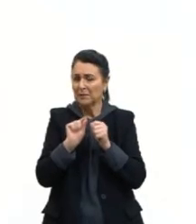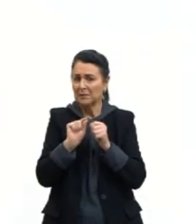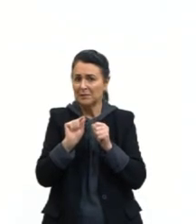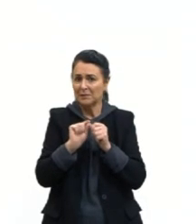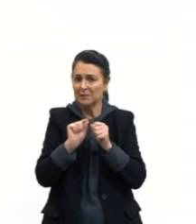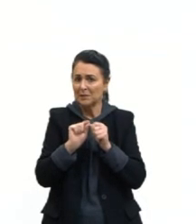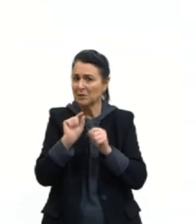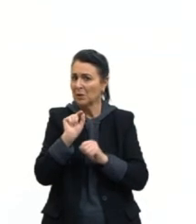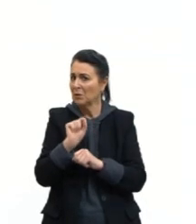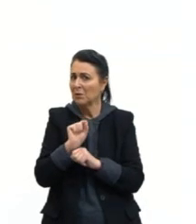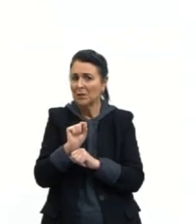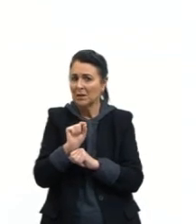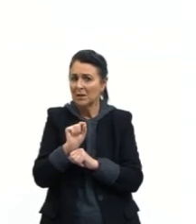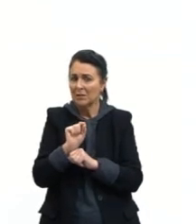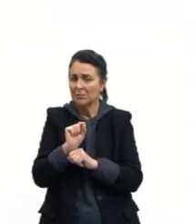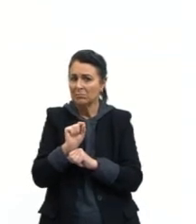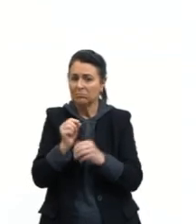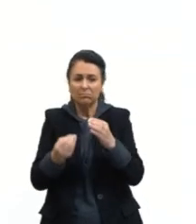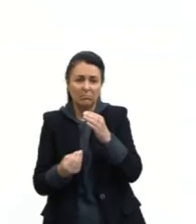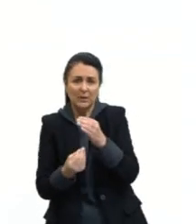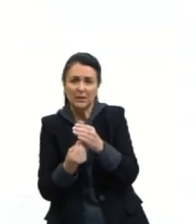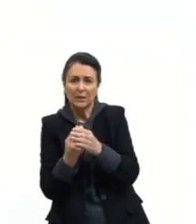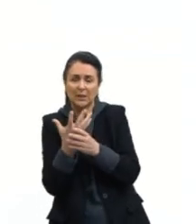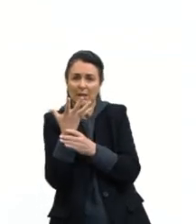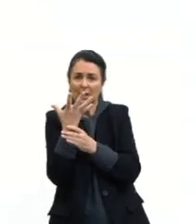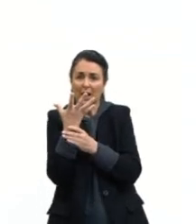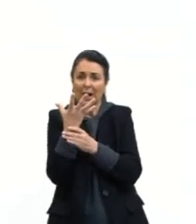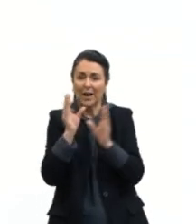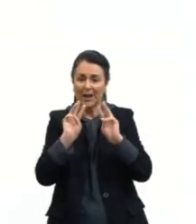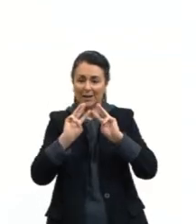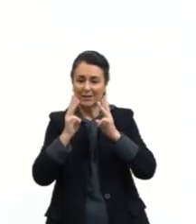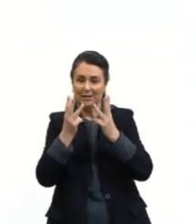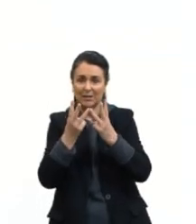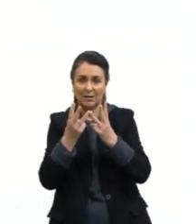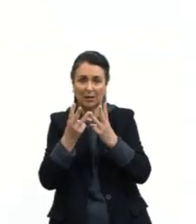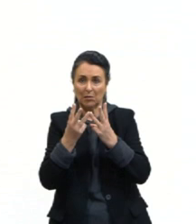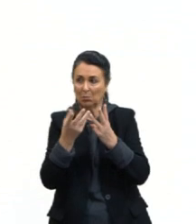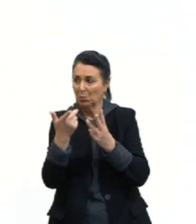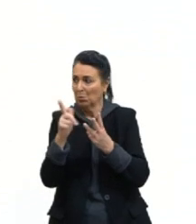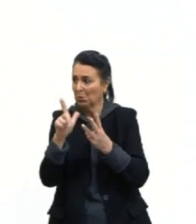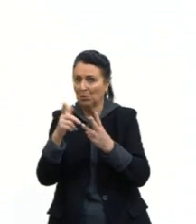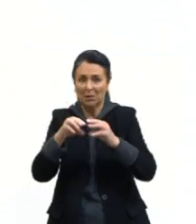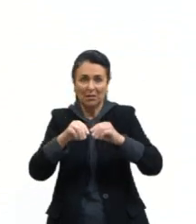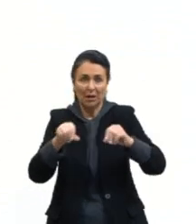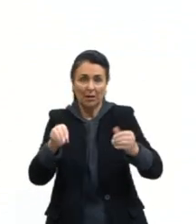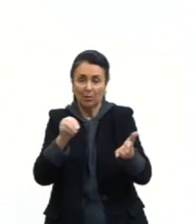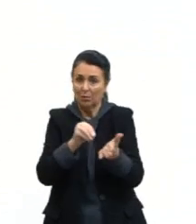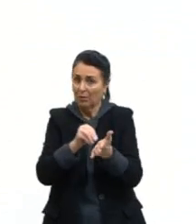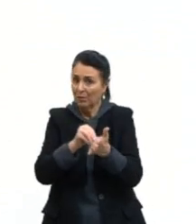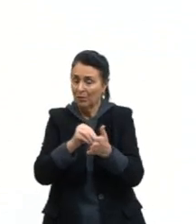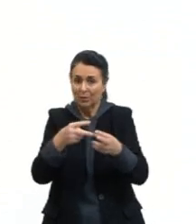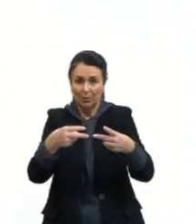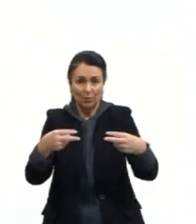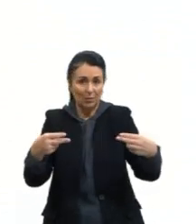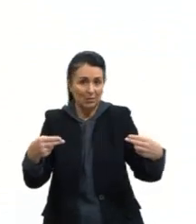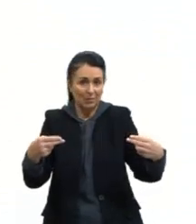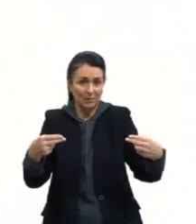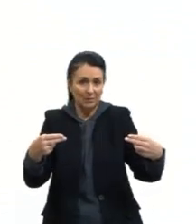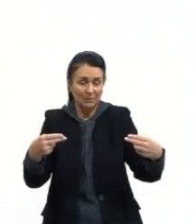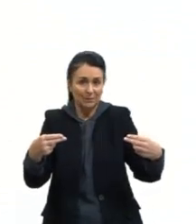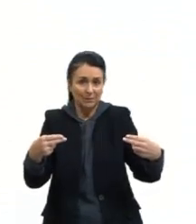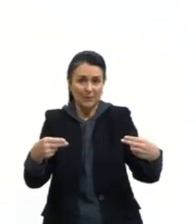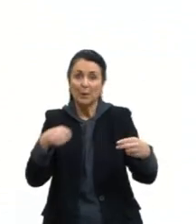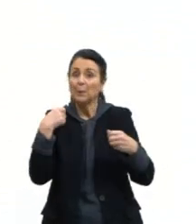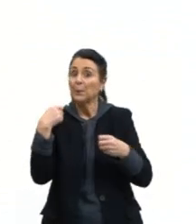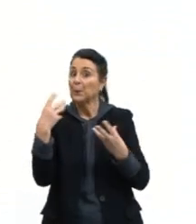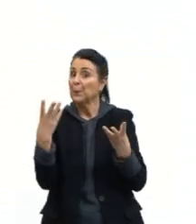então, a criar, A produzir essas hortaliças sem o solo. Porque vai estar faltando coisa aí. Então, a gente tem que